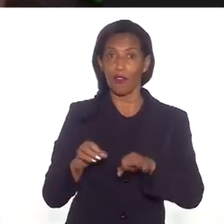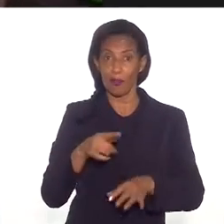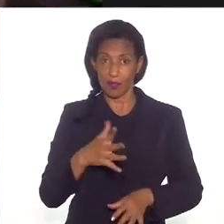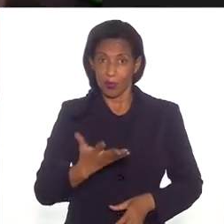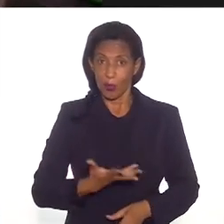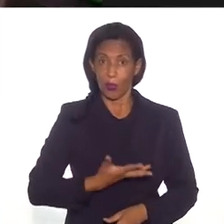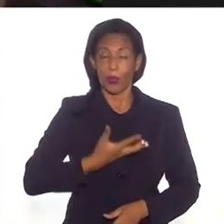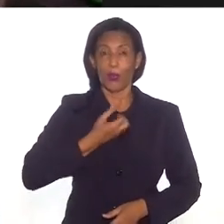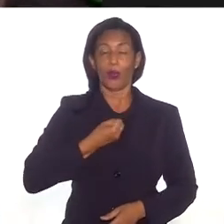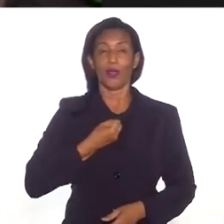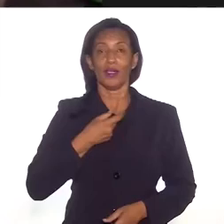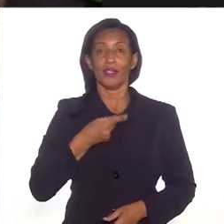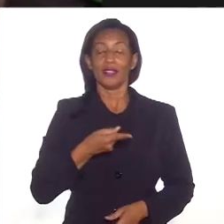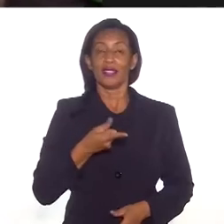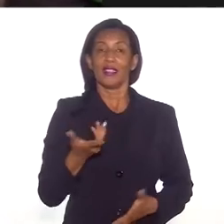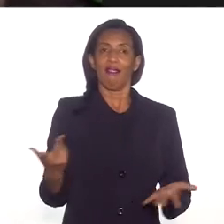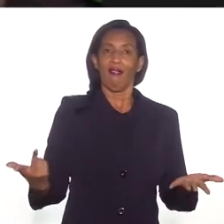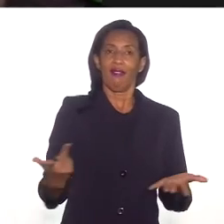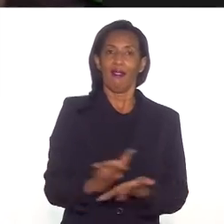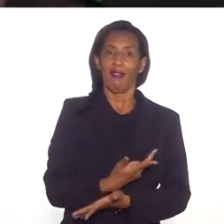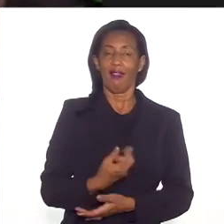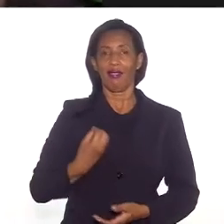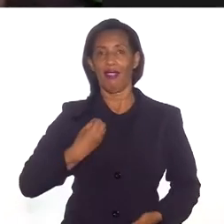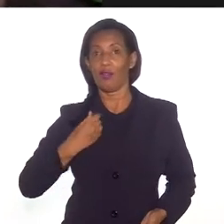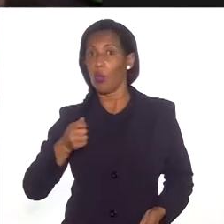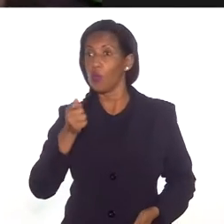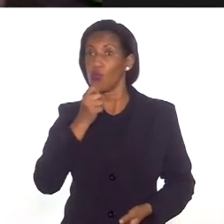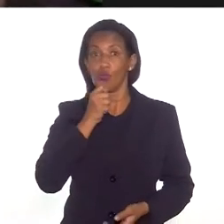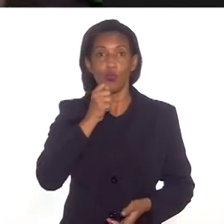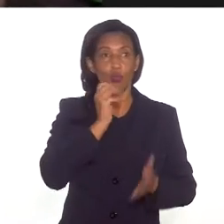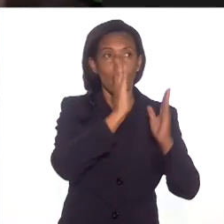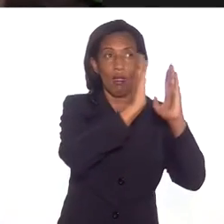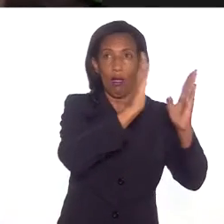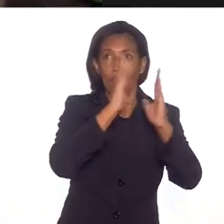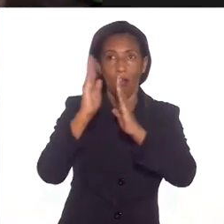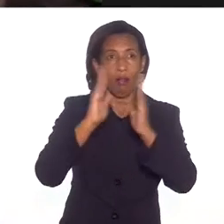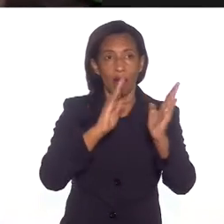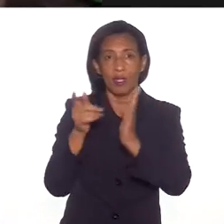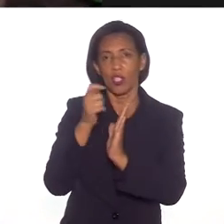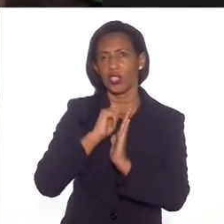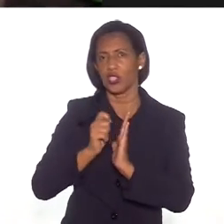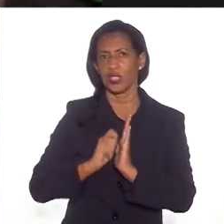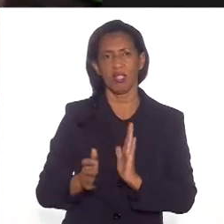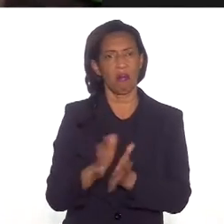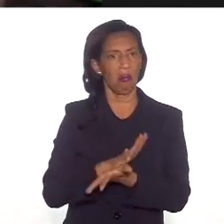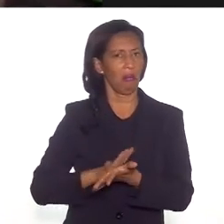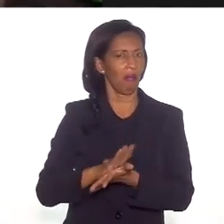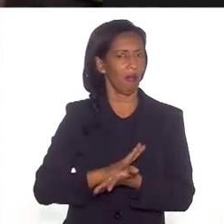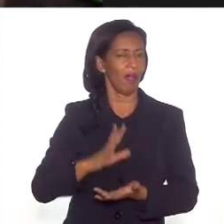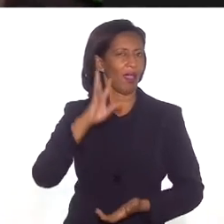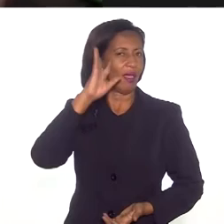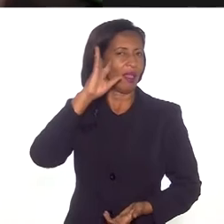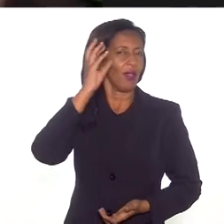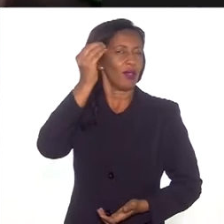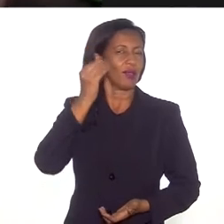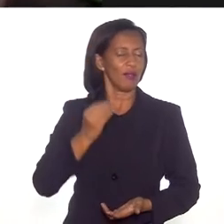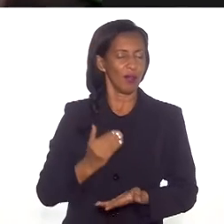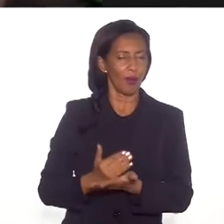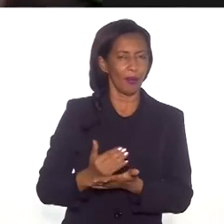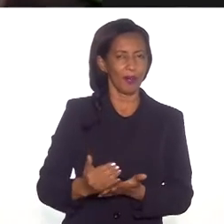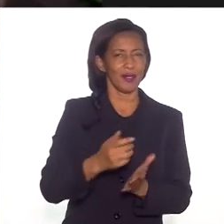desse espanto, dessa surpresa de não ter essas histórias escritas, que eu resolvi